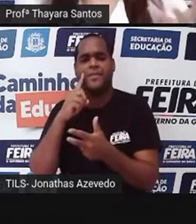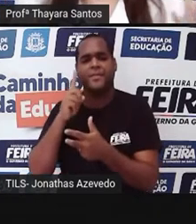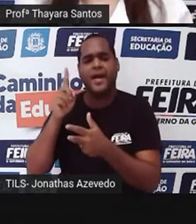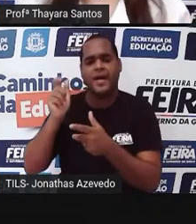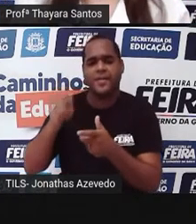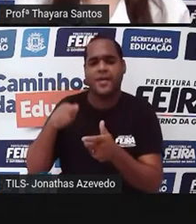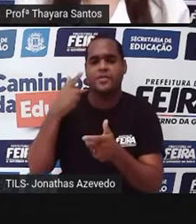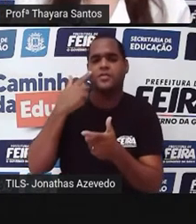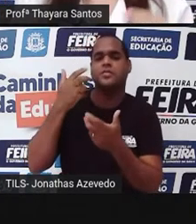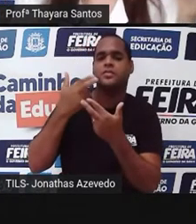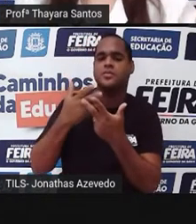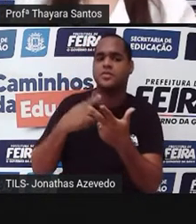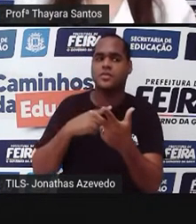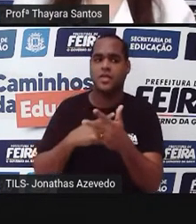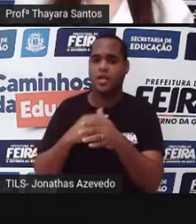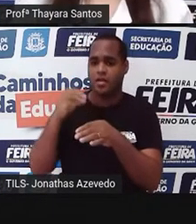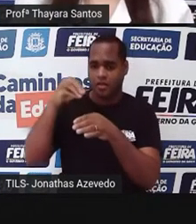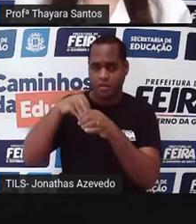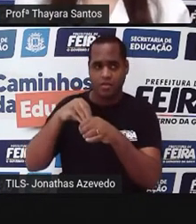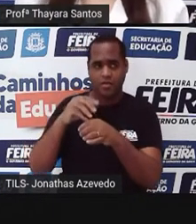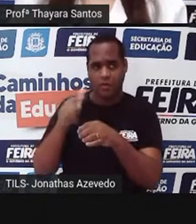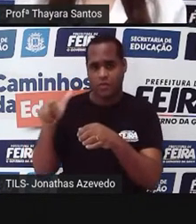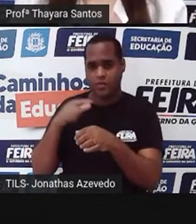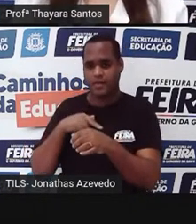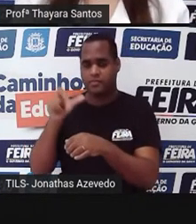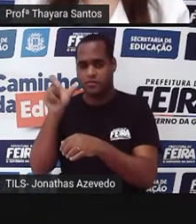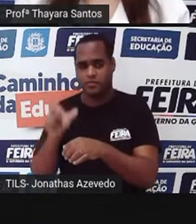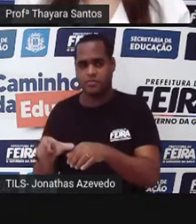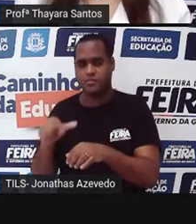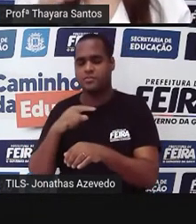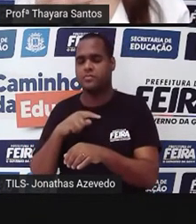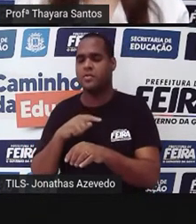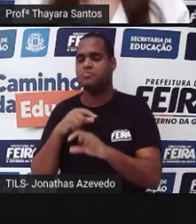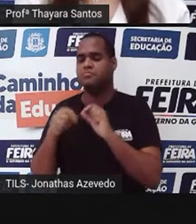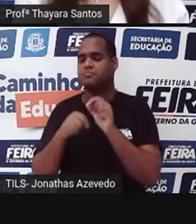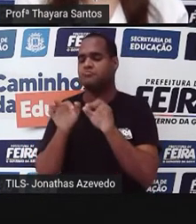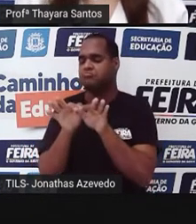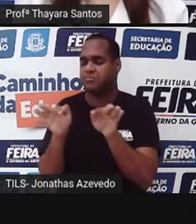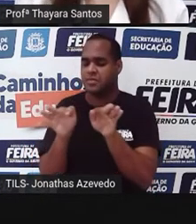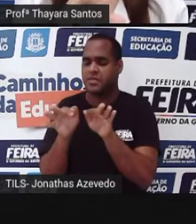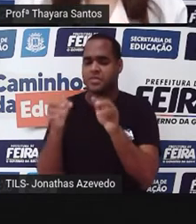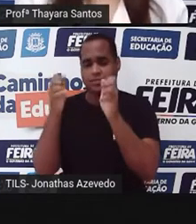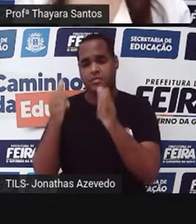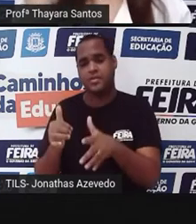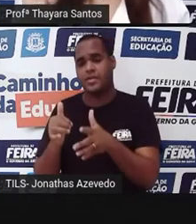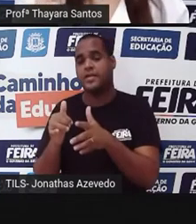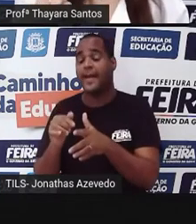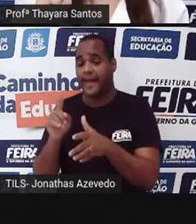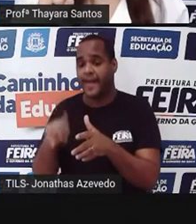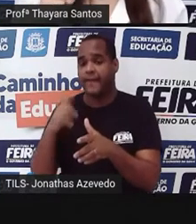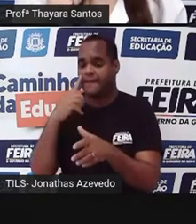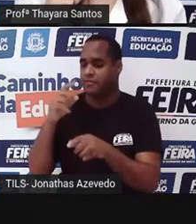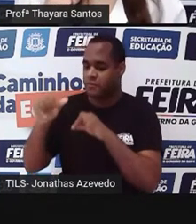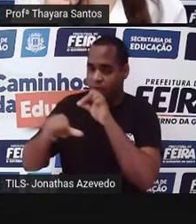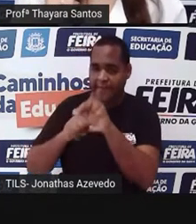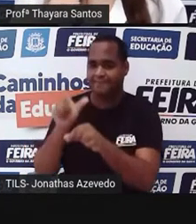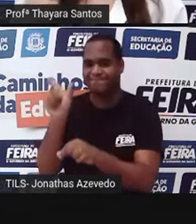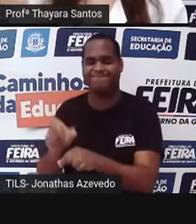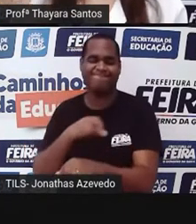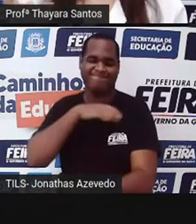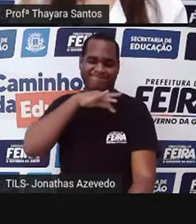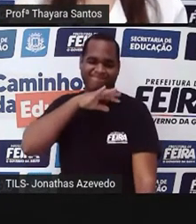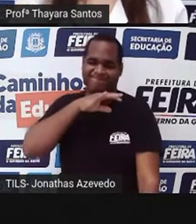necessariamente um gene de um outro organismo. A gente pode simplesmente ir lá naquele organismo e tirar uma característica dele que é ruim.